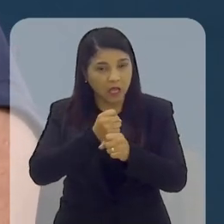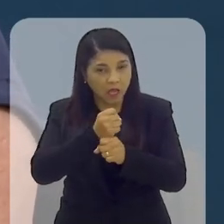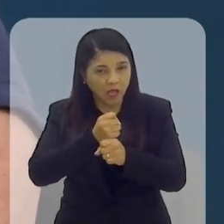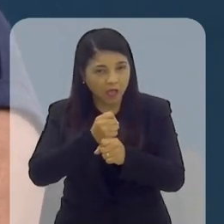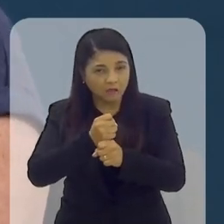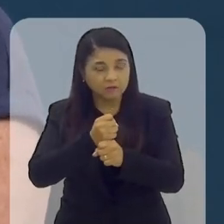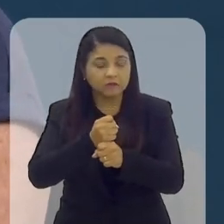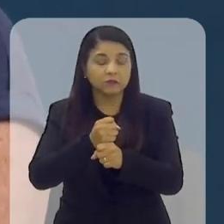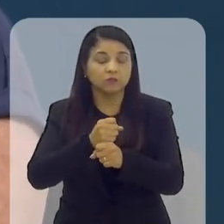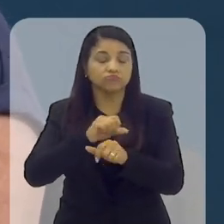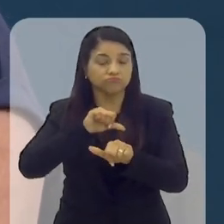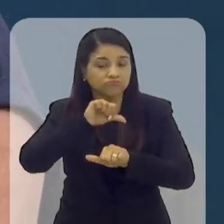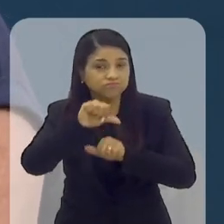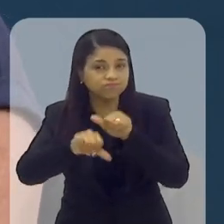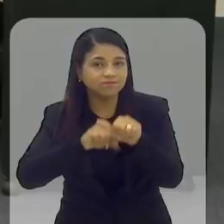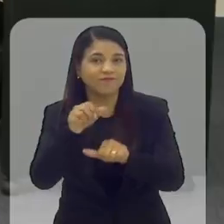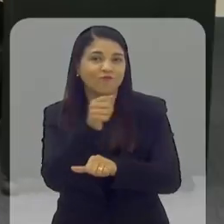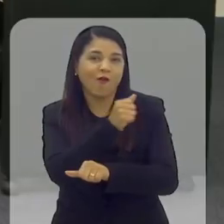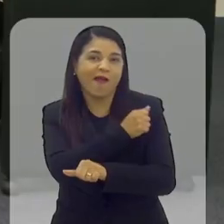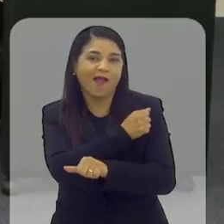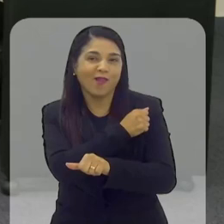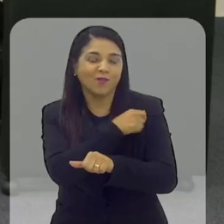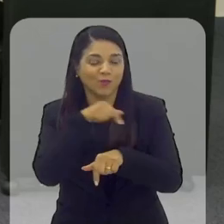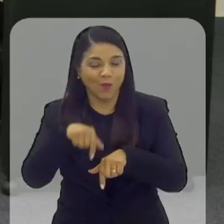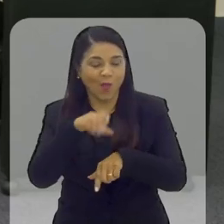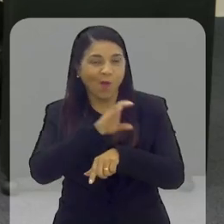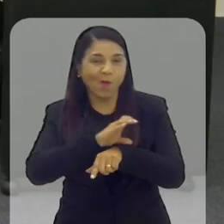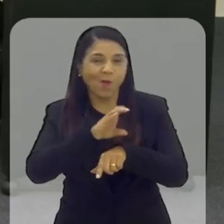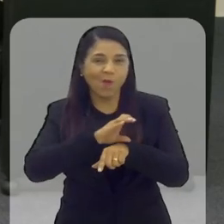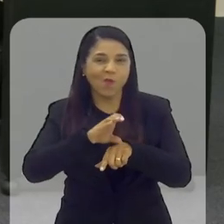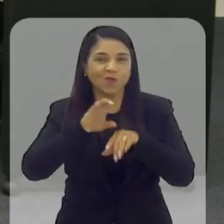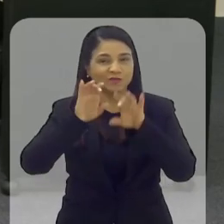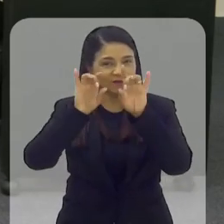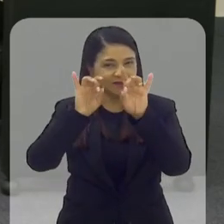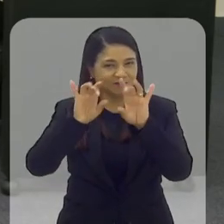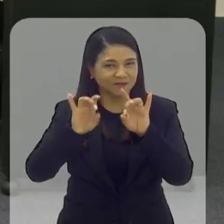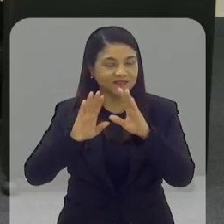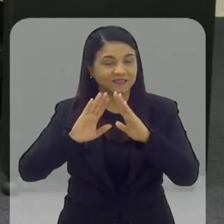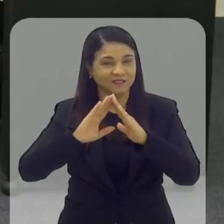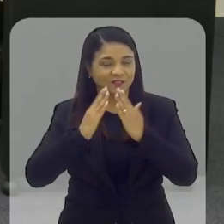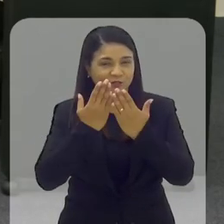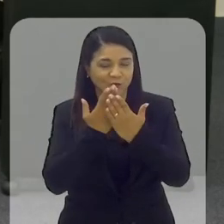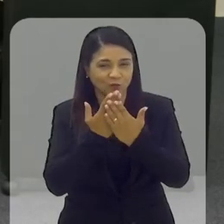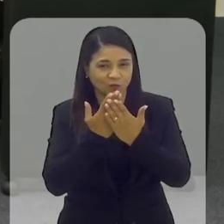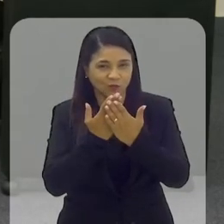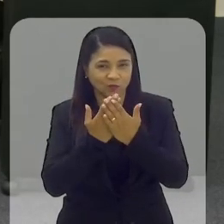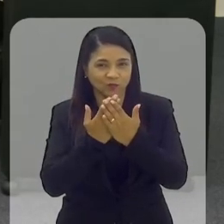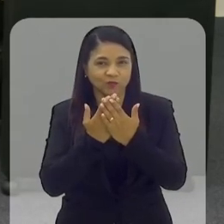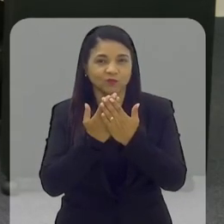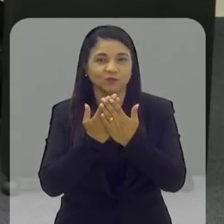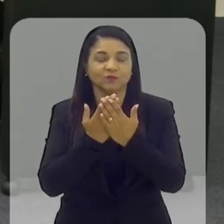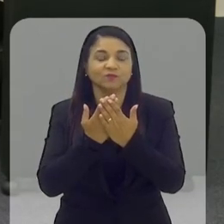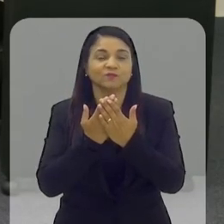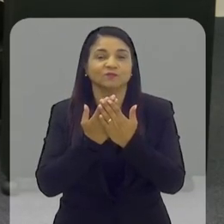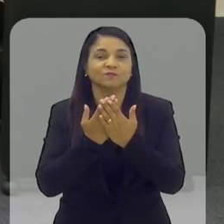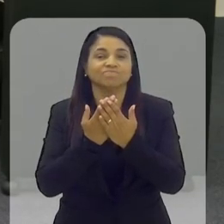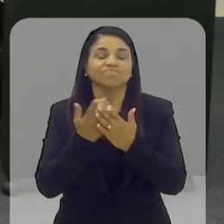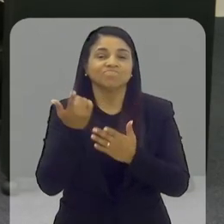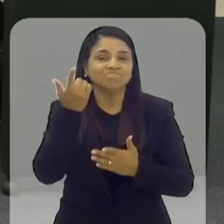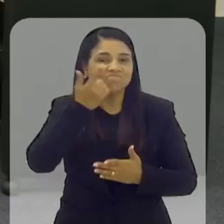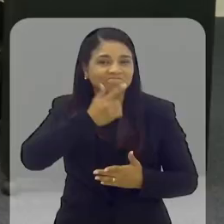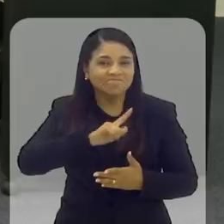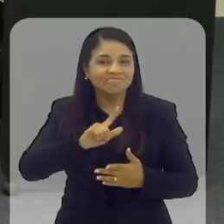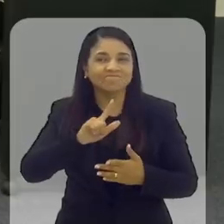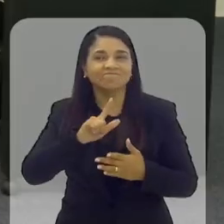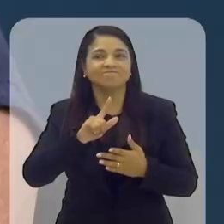fiquei como aluna. Eu fiz uma especialização aqui na Escola do Legislativo. Eu tive a grata oportunidade